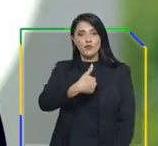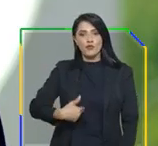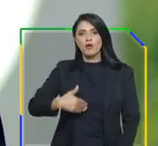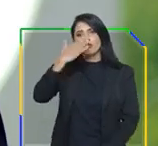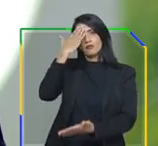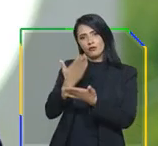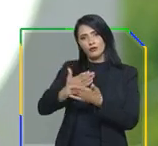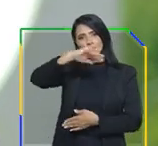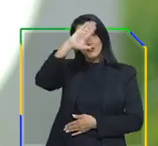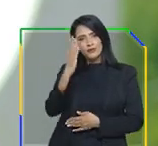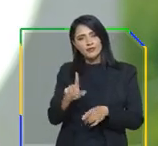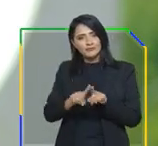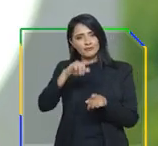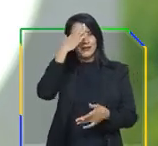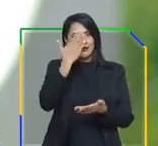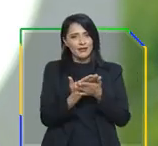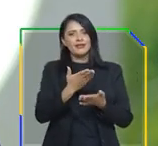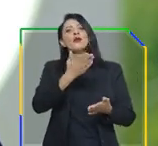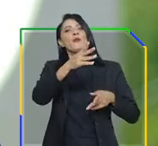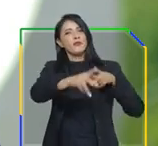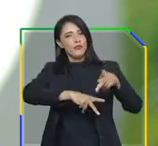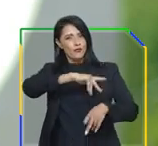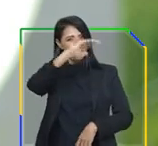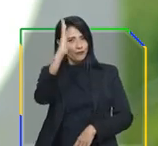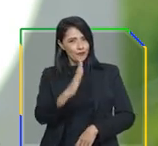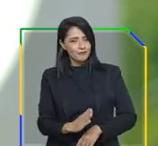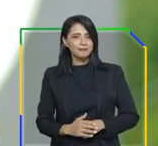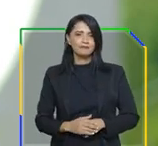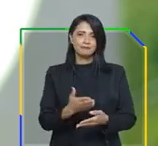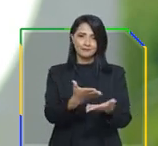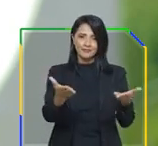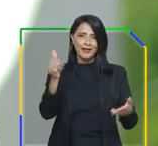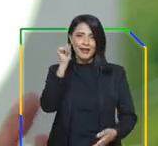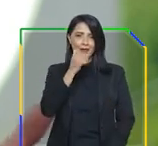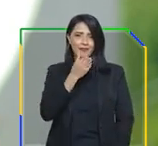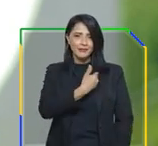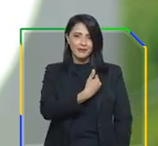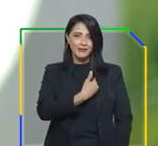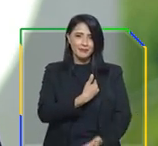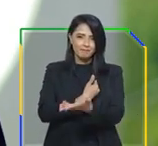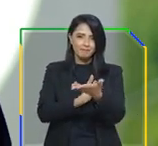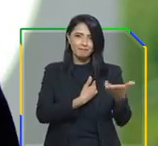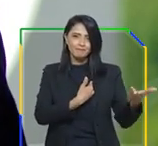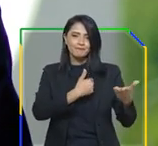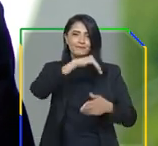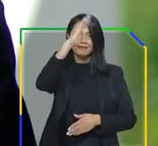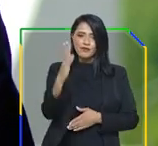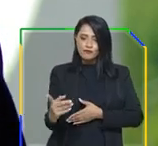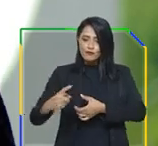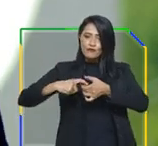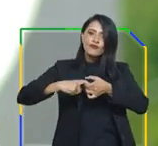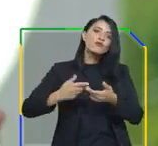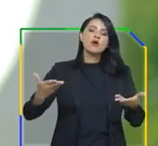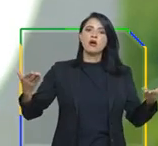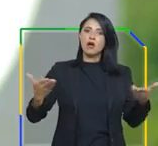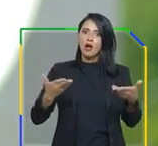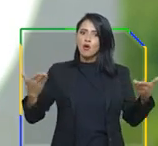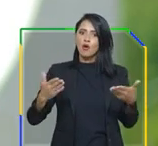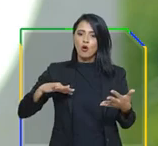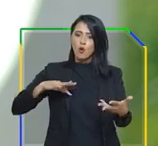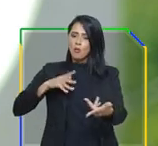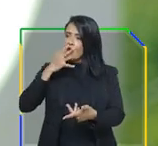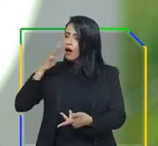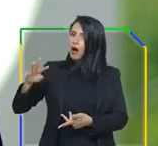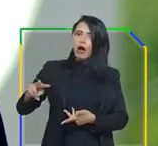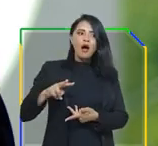tem fé no Brasil e no povo trabalhador brasileiro. Minhas amigas e meus amigos, o Brasil voltou a ocupar